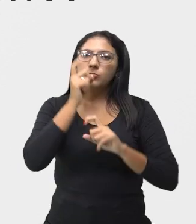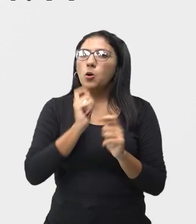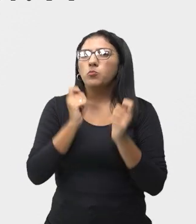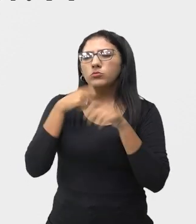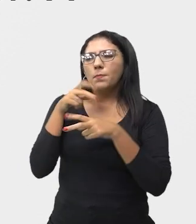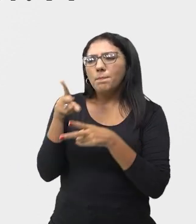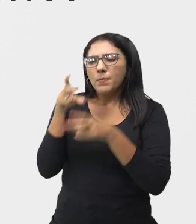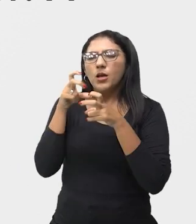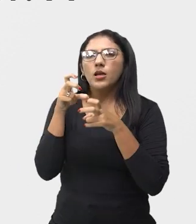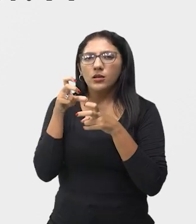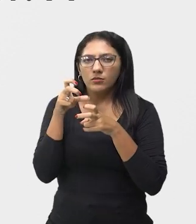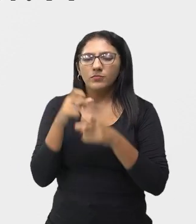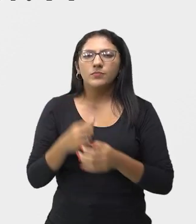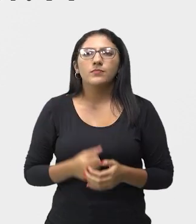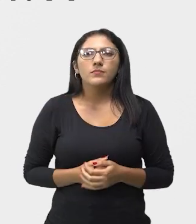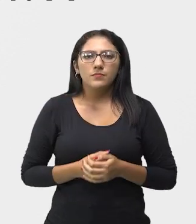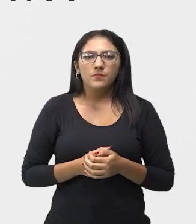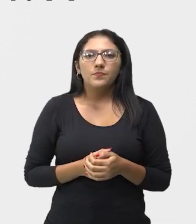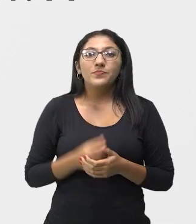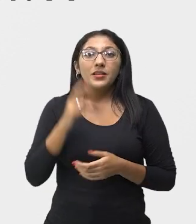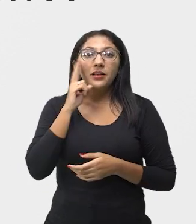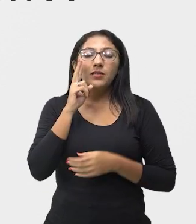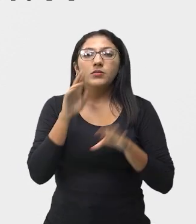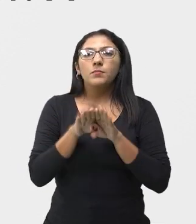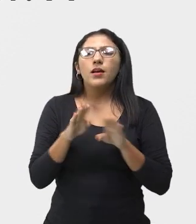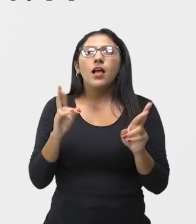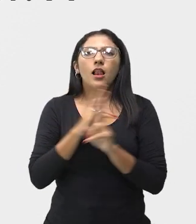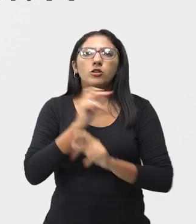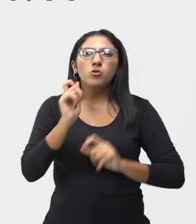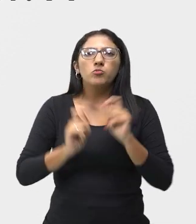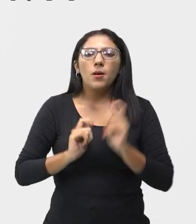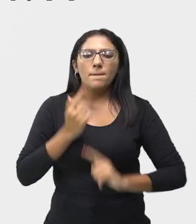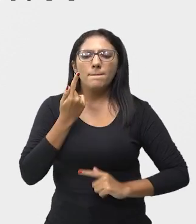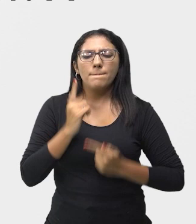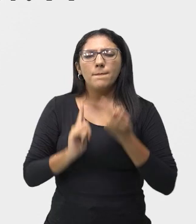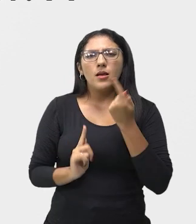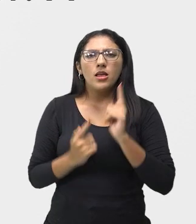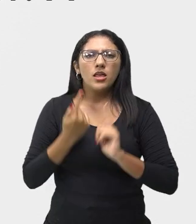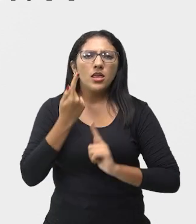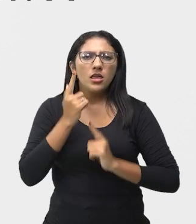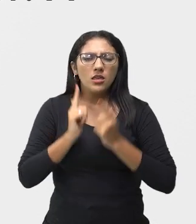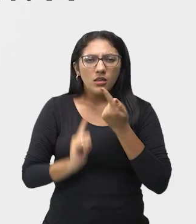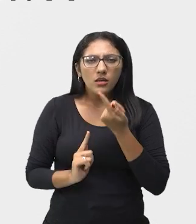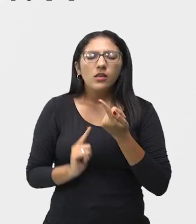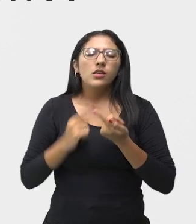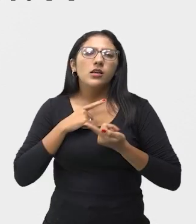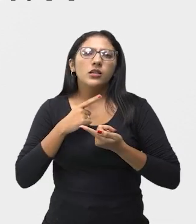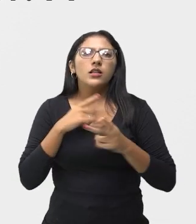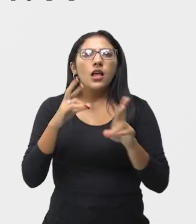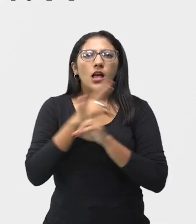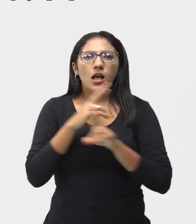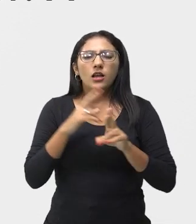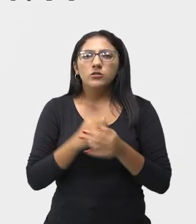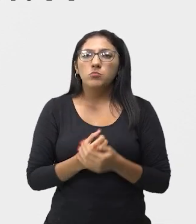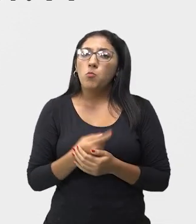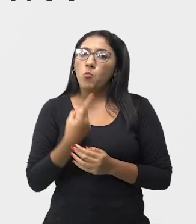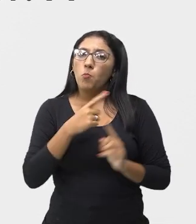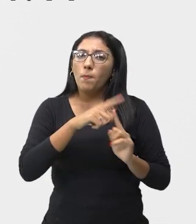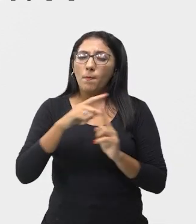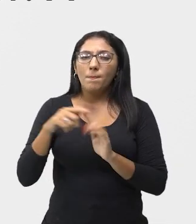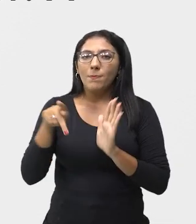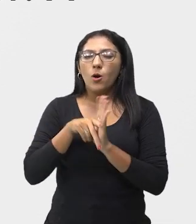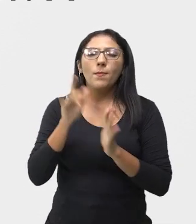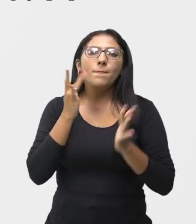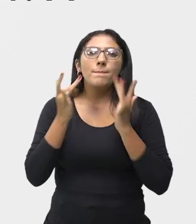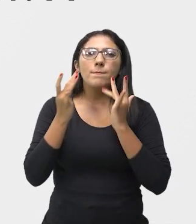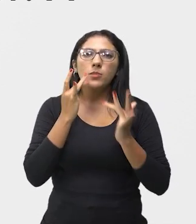Então, a gente até falou também sobre a mímica, certo? Existe um gênero teatral